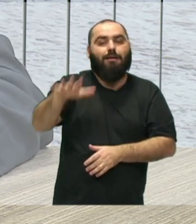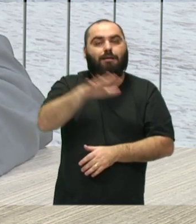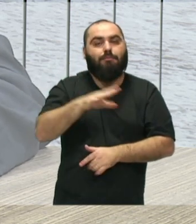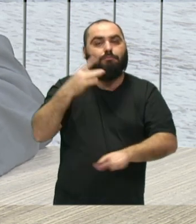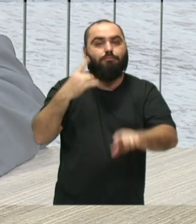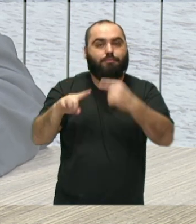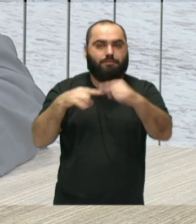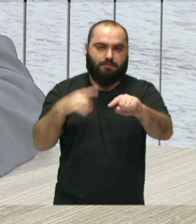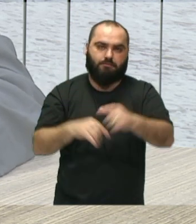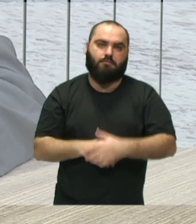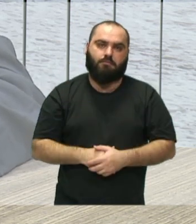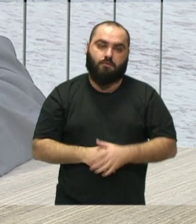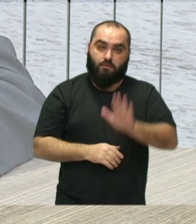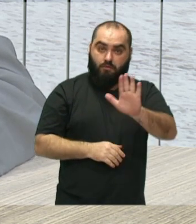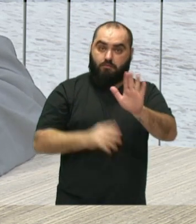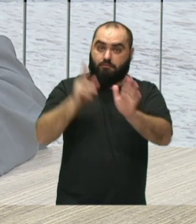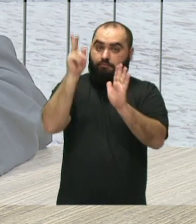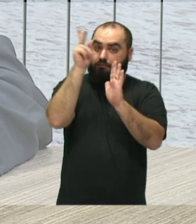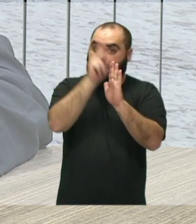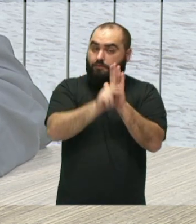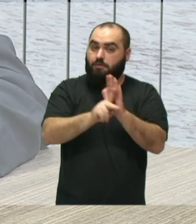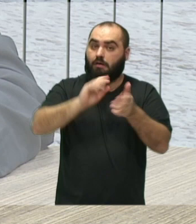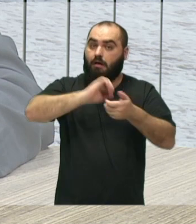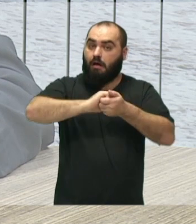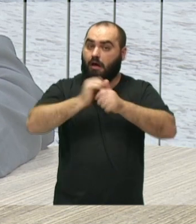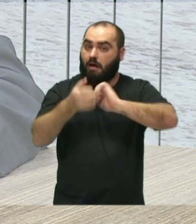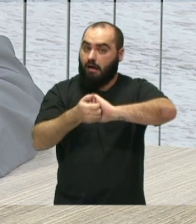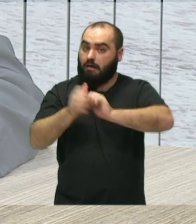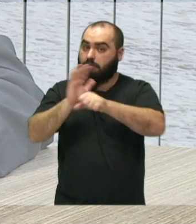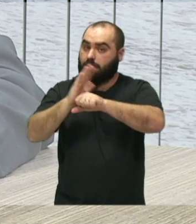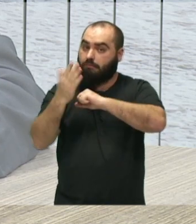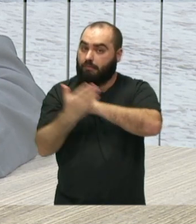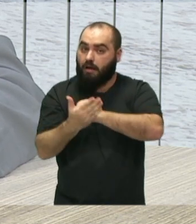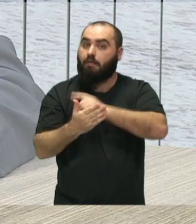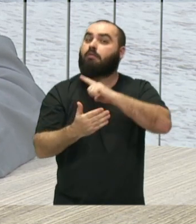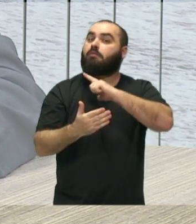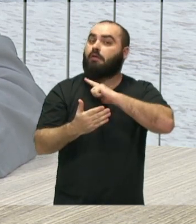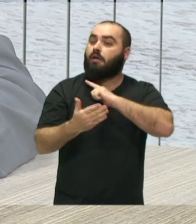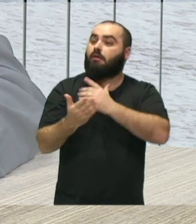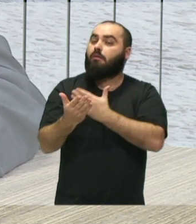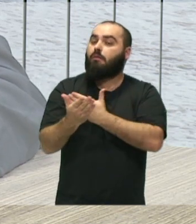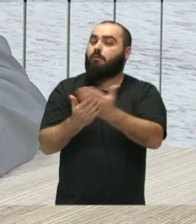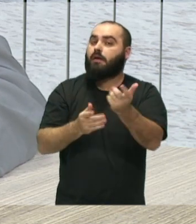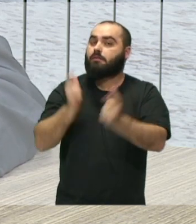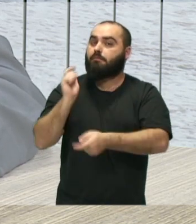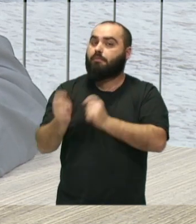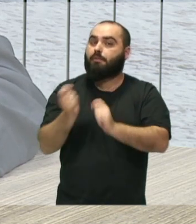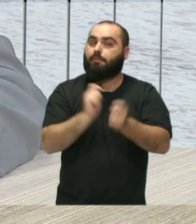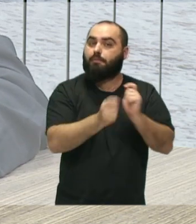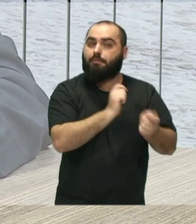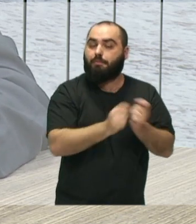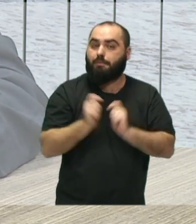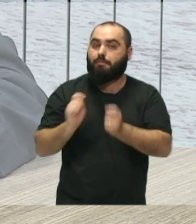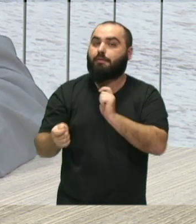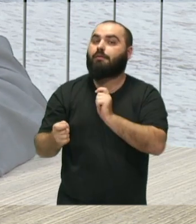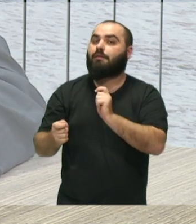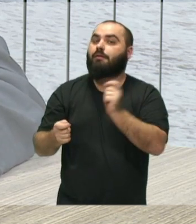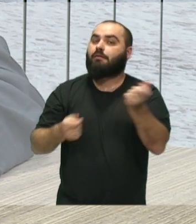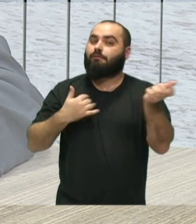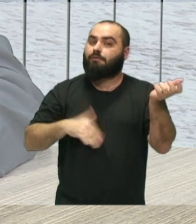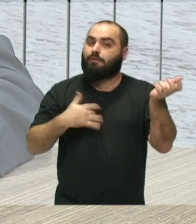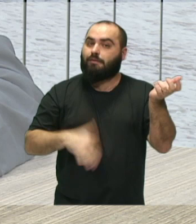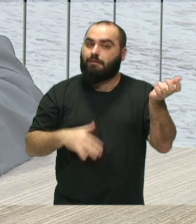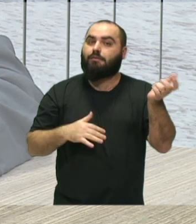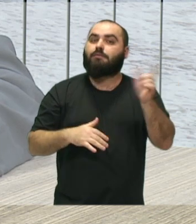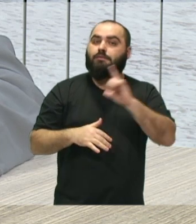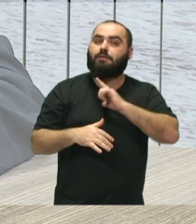Posso citar aqui o programa Arte nos Bairros, que nós temos aula de iniciação aí de bateria, de contrabaixo elétrico, de violão,